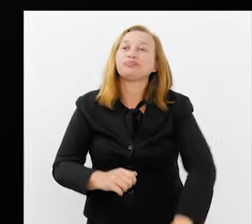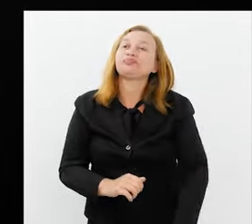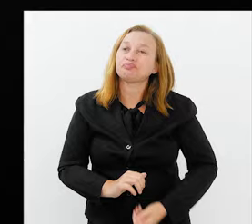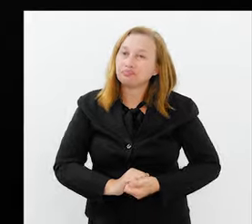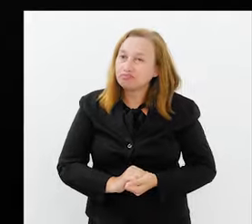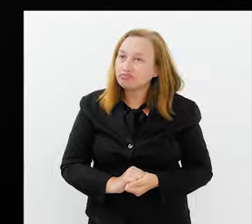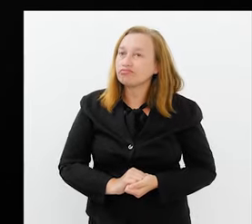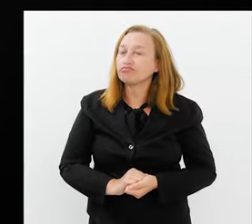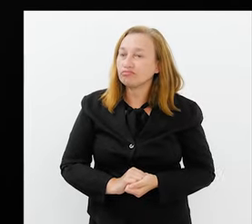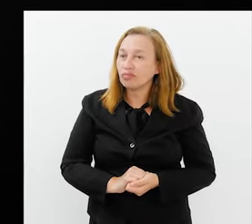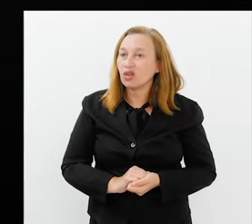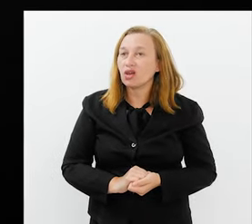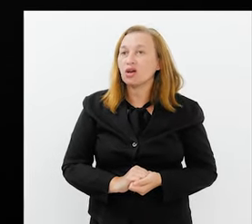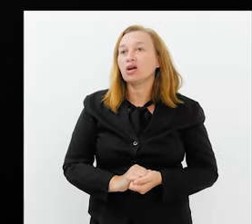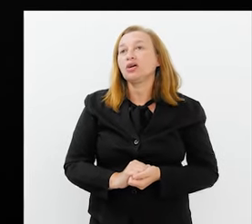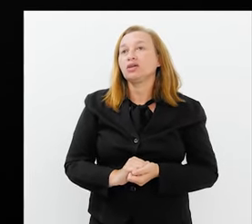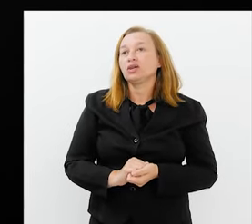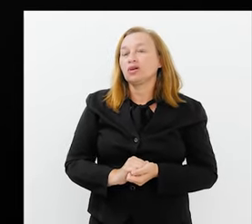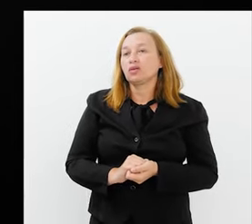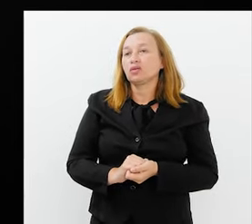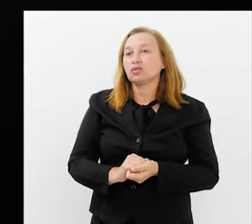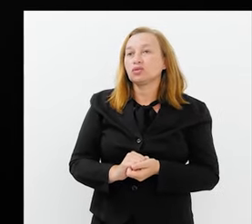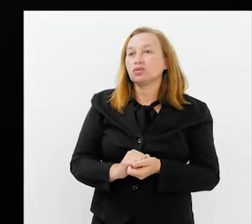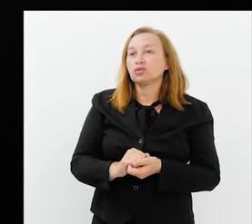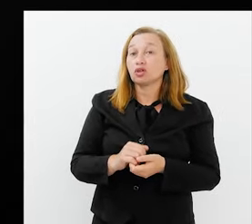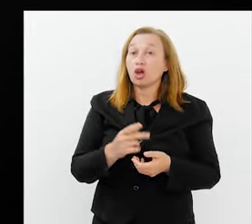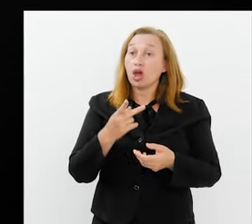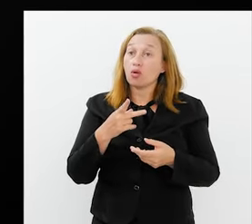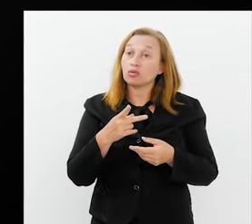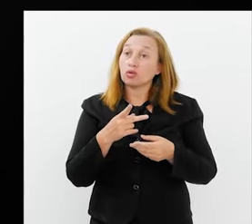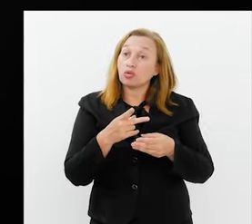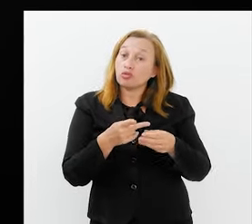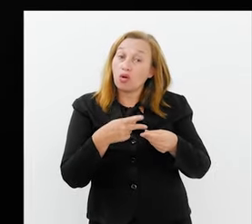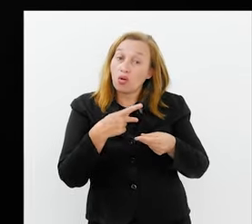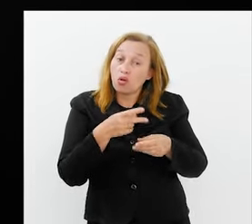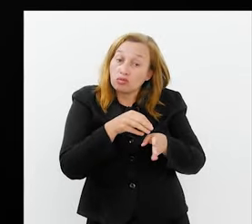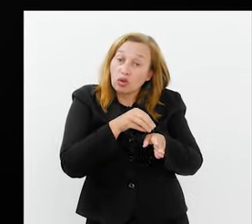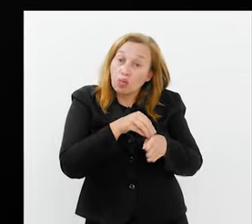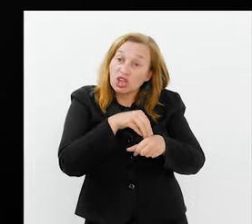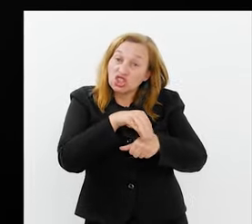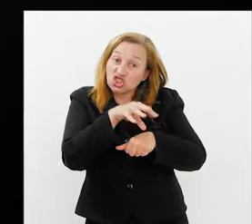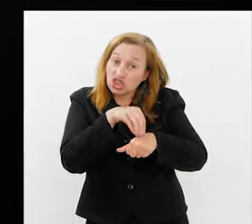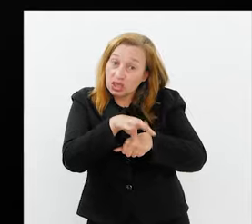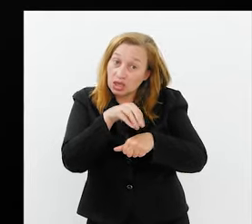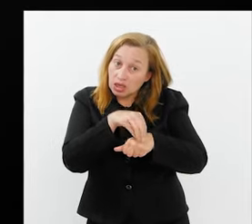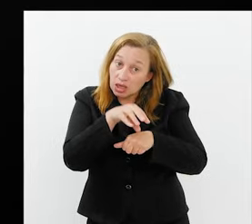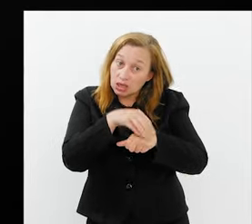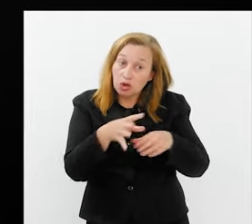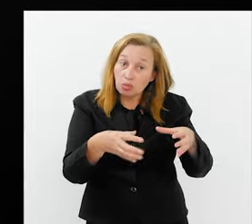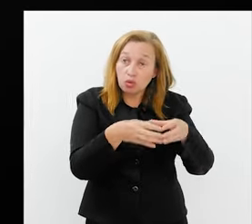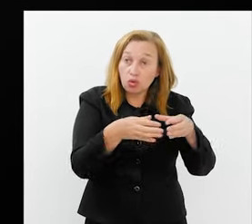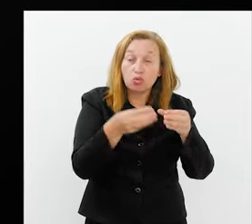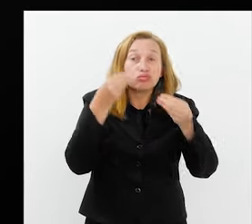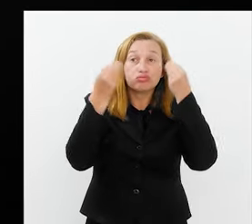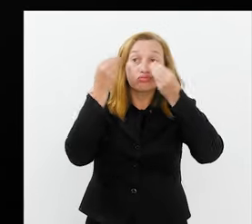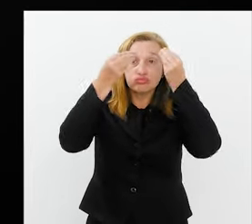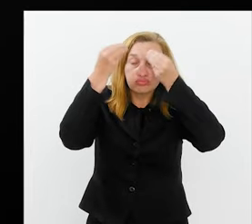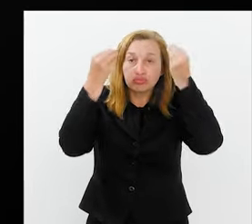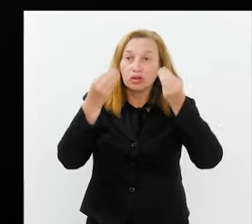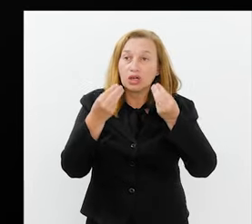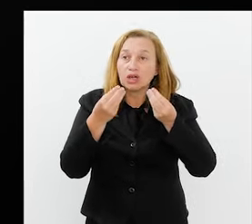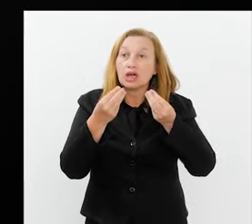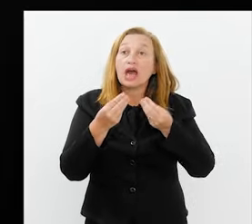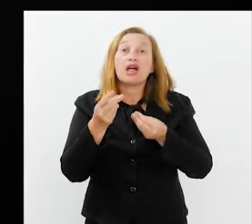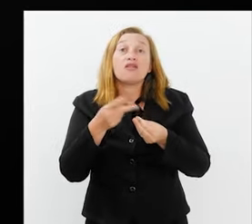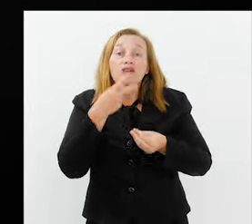Eu sempre, quando eu dou os workshops para os maquiadores da equipe, eu sempre tento imprimir isso em cada um